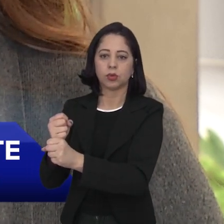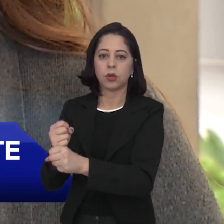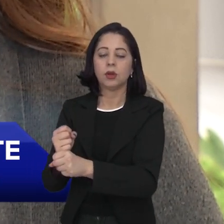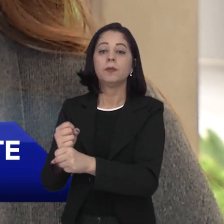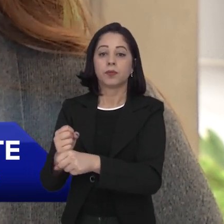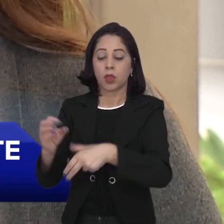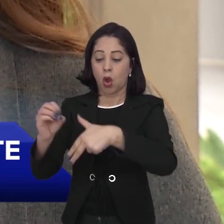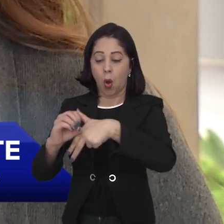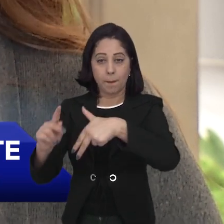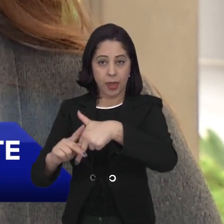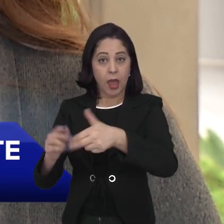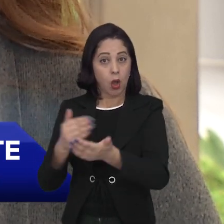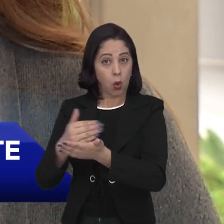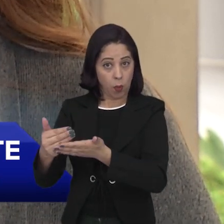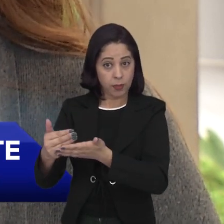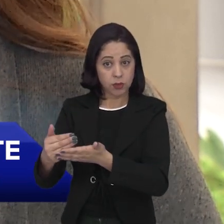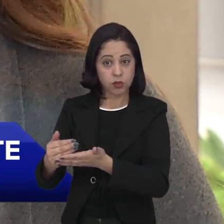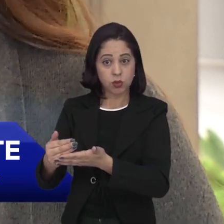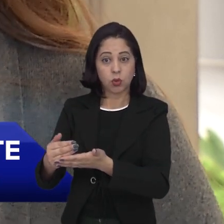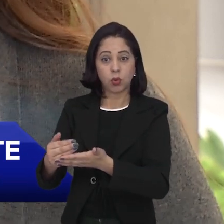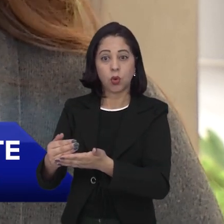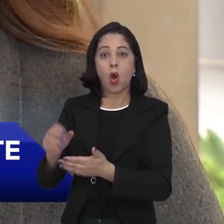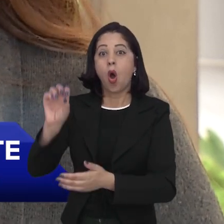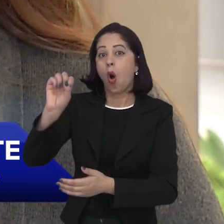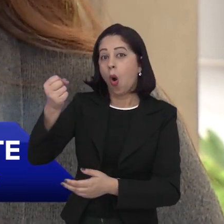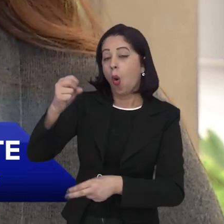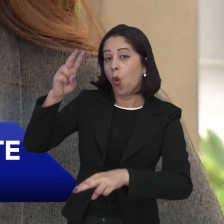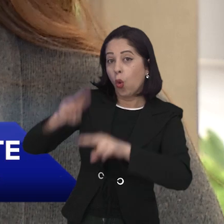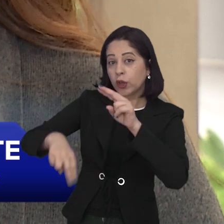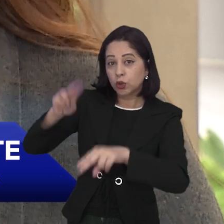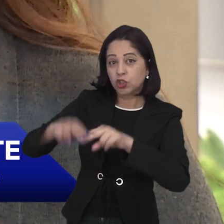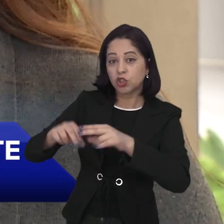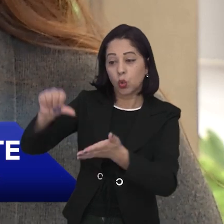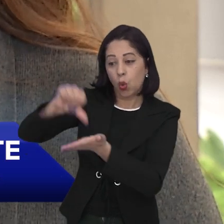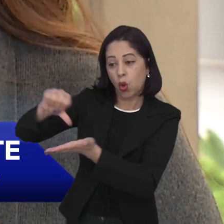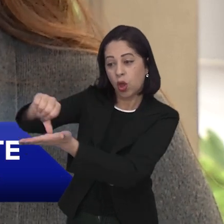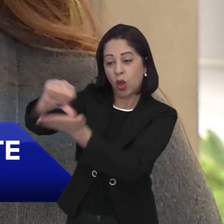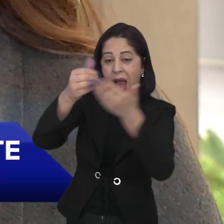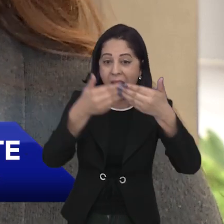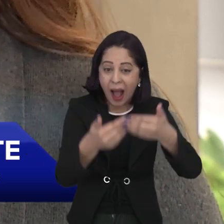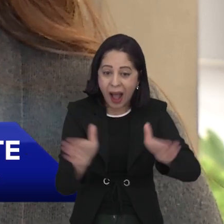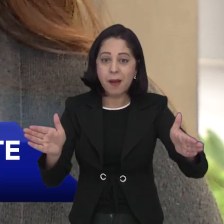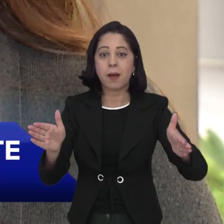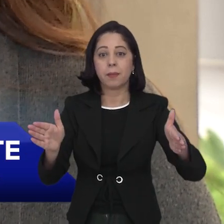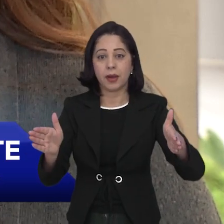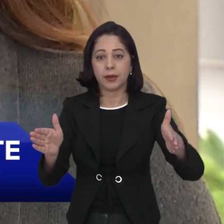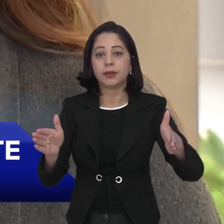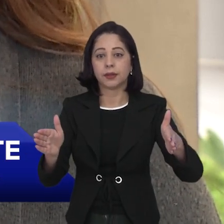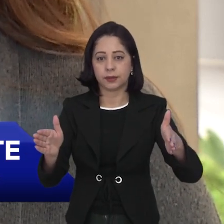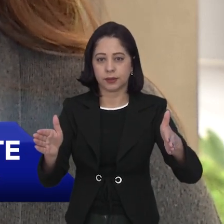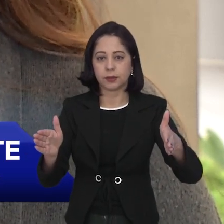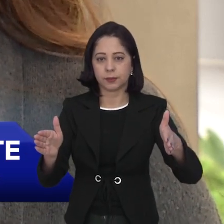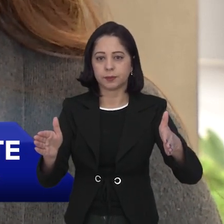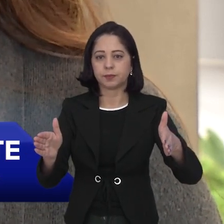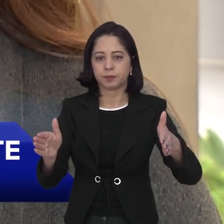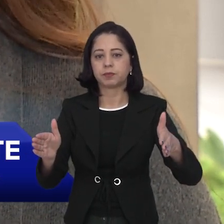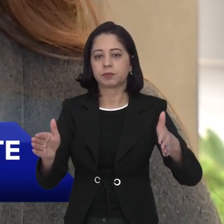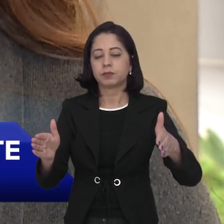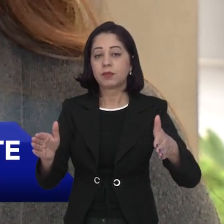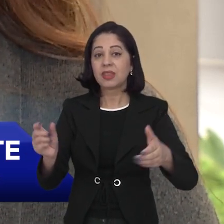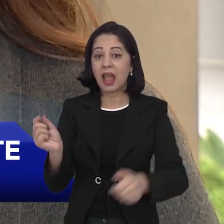vacina da poliomielite nessa segunda-feira. E, dia 8 de junho, todas as unidades estão abertas para a gente fazer essa vacina. Lembrando que a